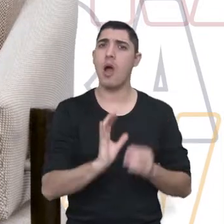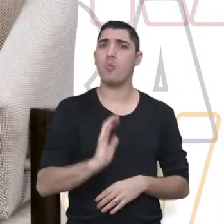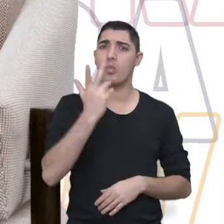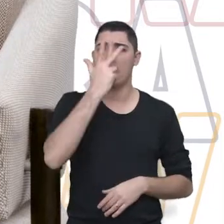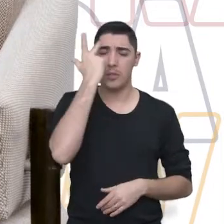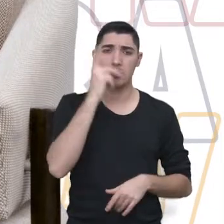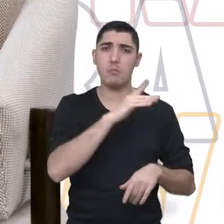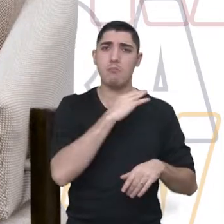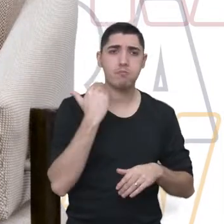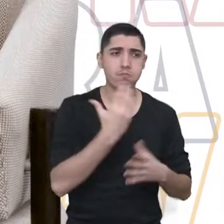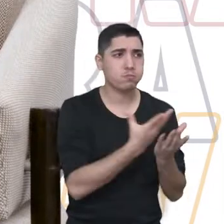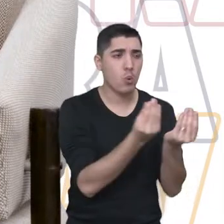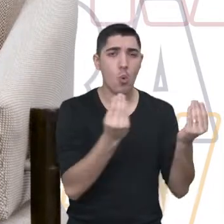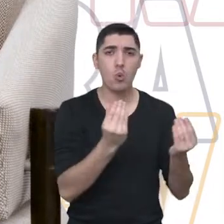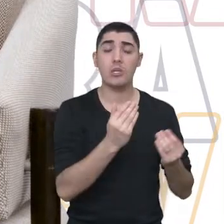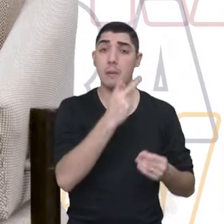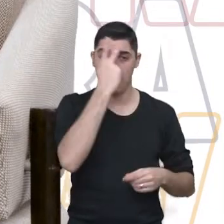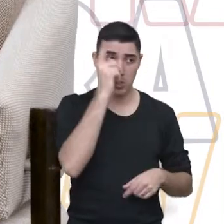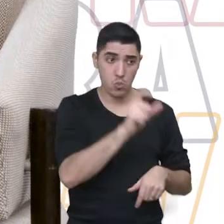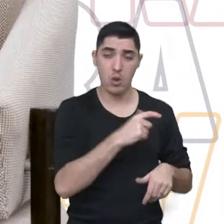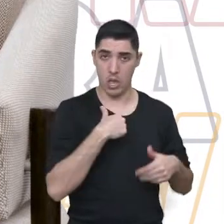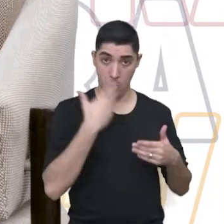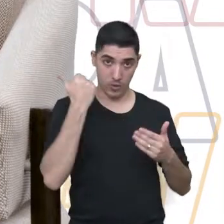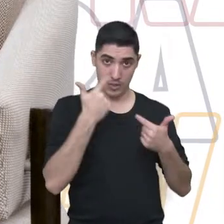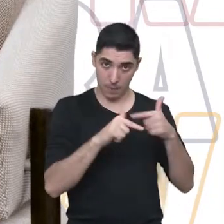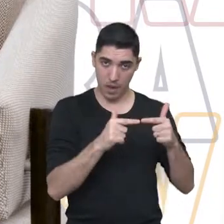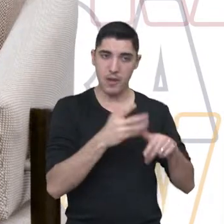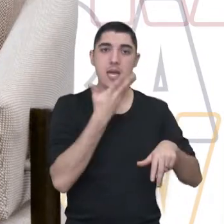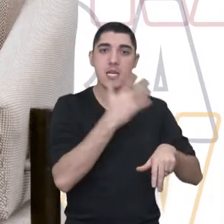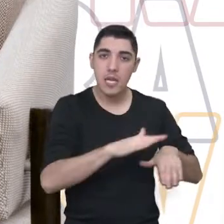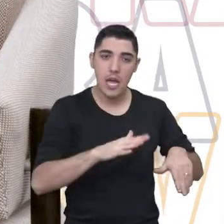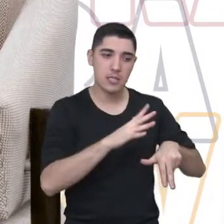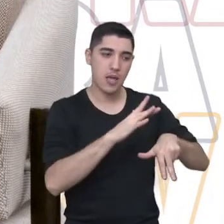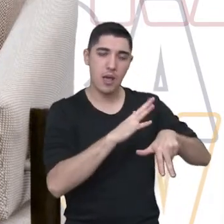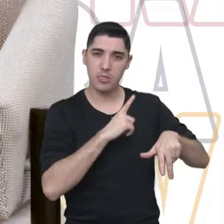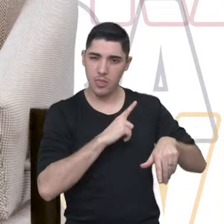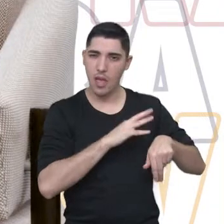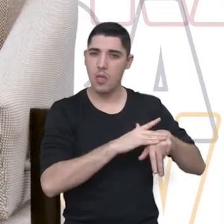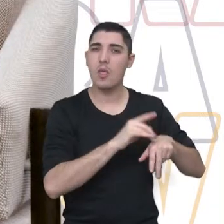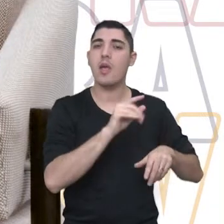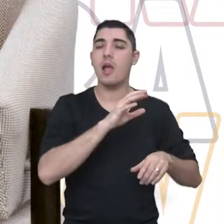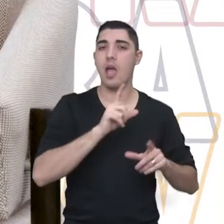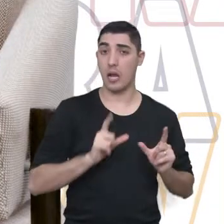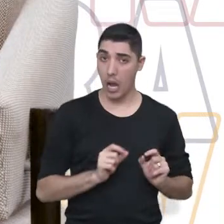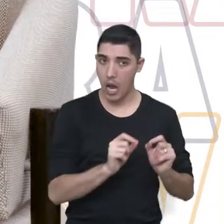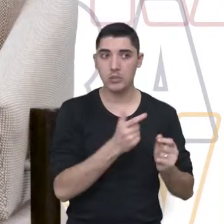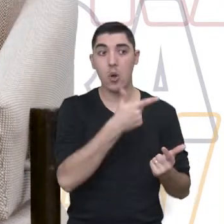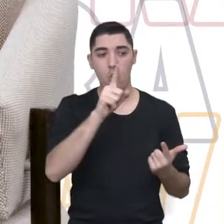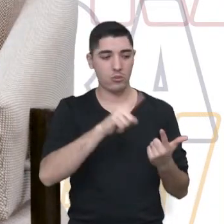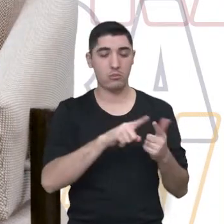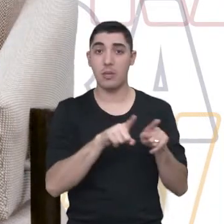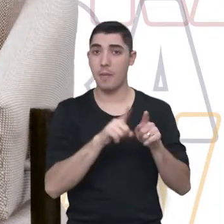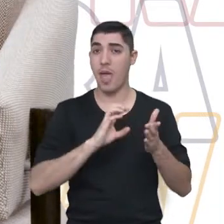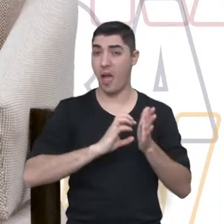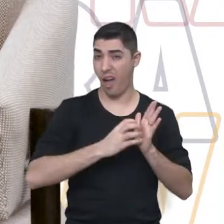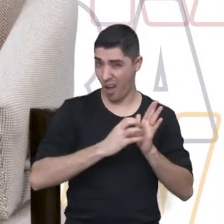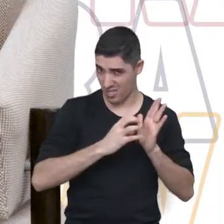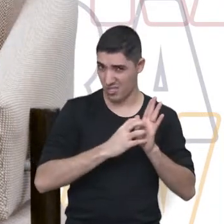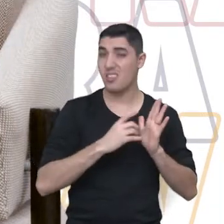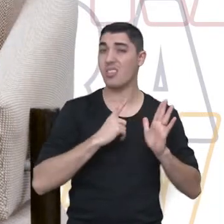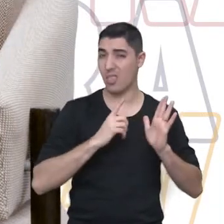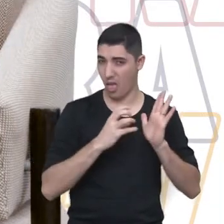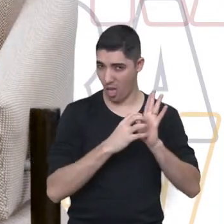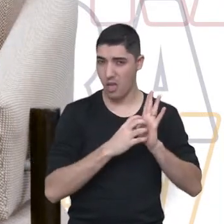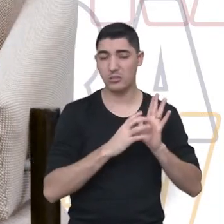trabalhava com criança com câncer, mas tinha pessoas que trabalhavam com o grupo da AIDS, que nessa época não tinha tratamento, então